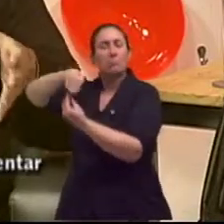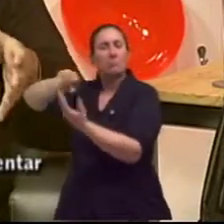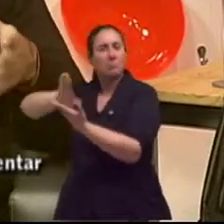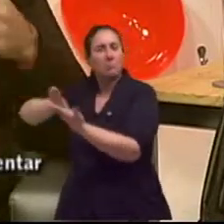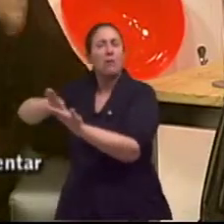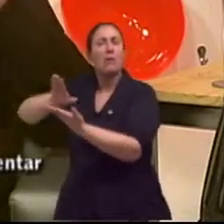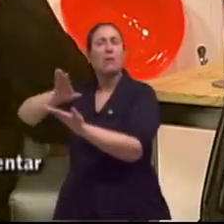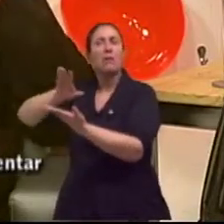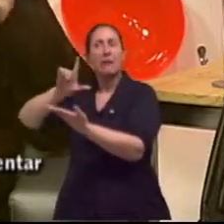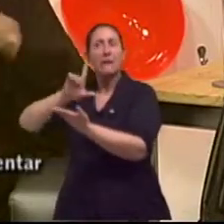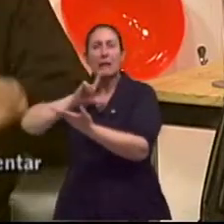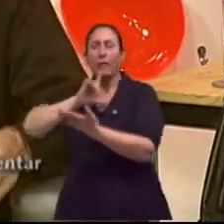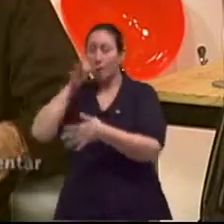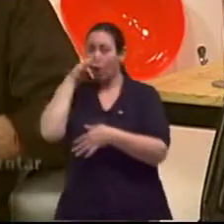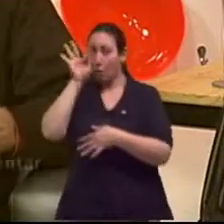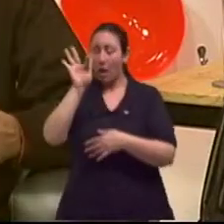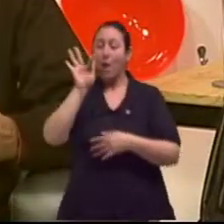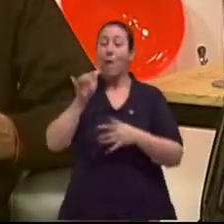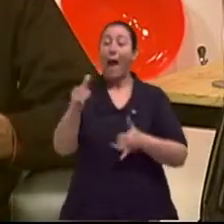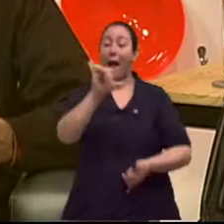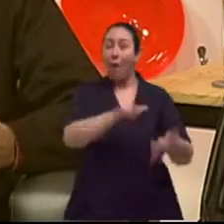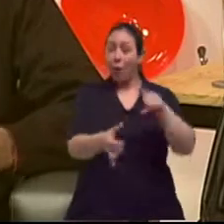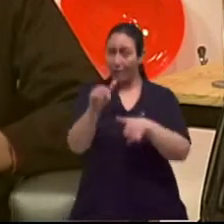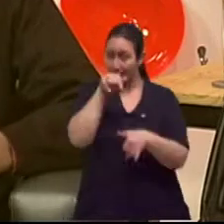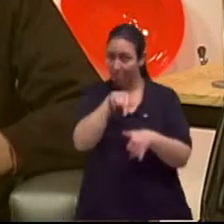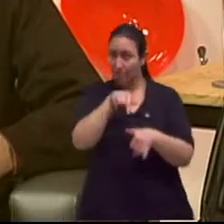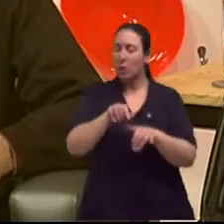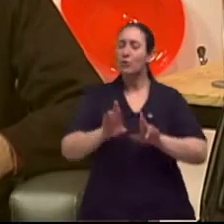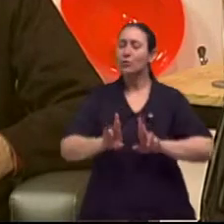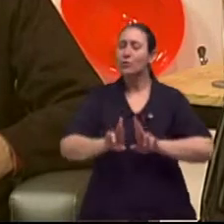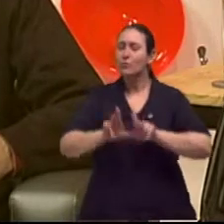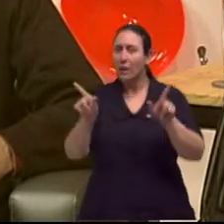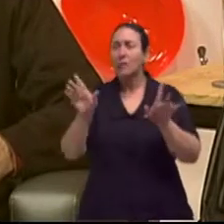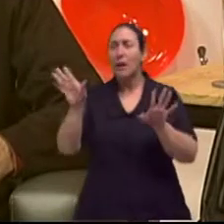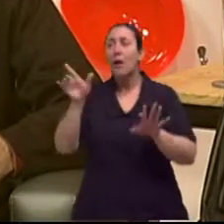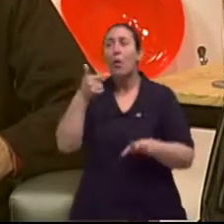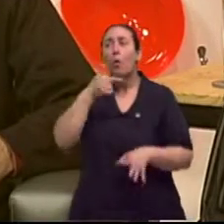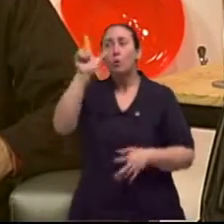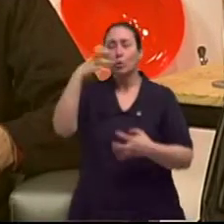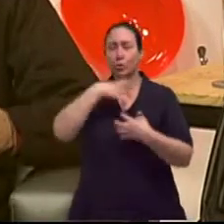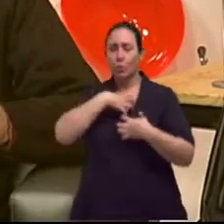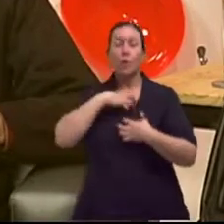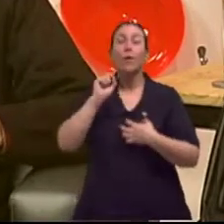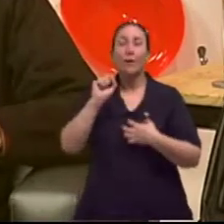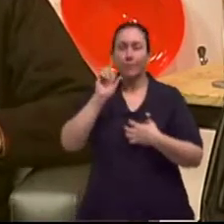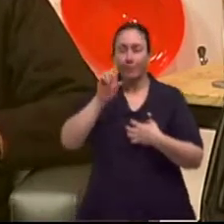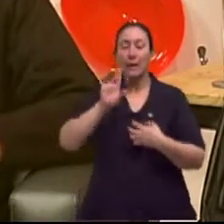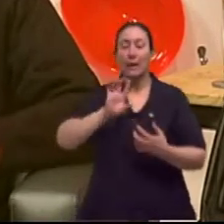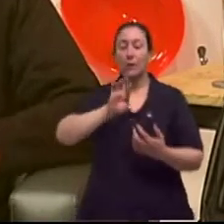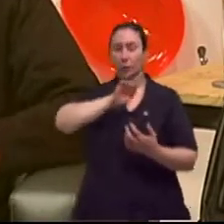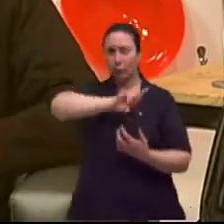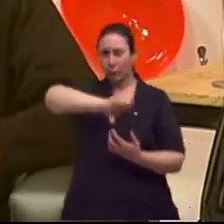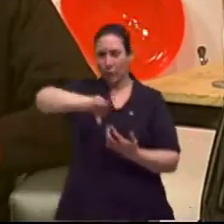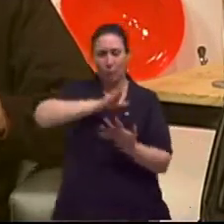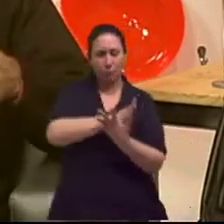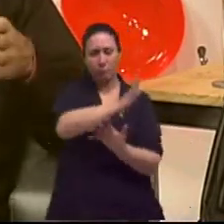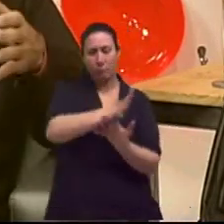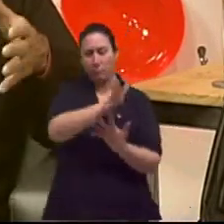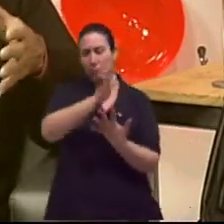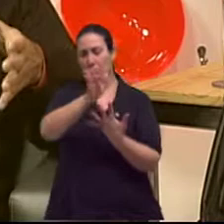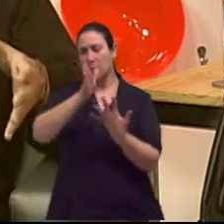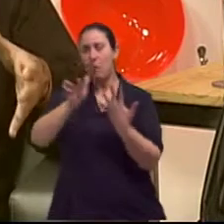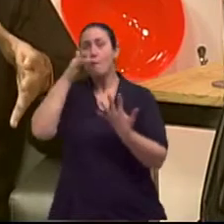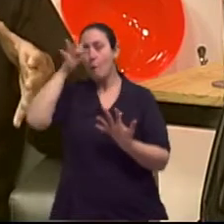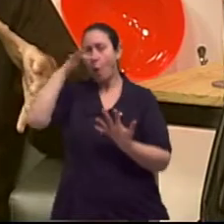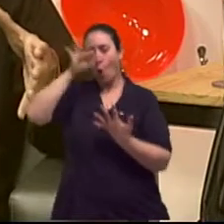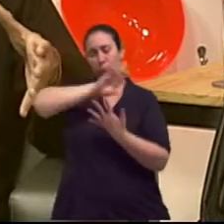forma de ser feito. Os florais alquímicos, eles têm uma outra forma. São várias linhas de florais dentro